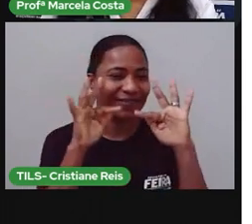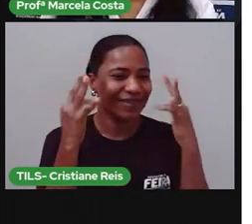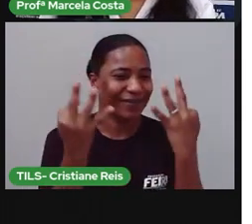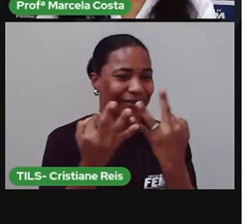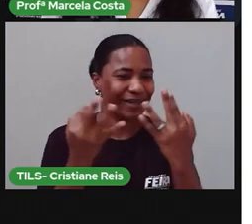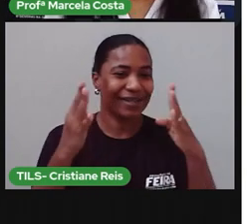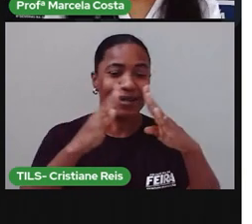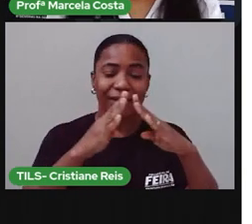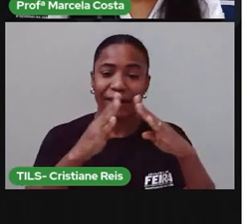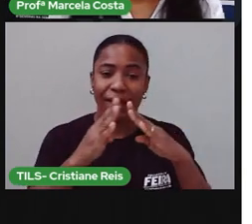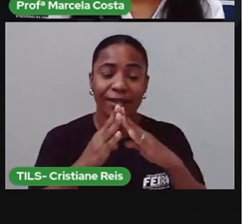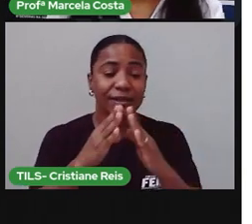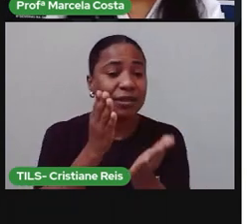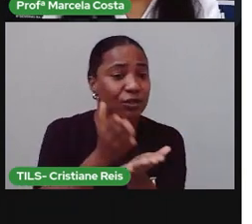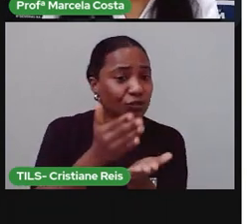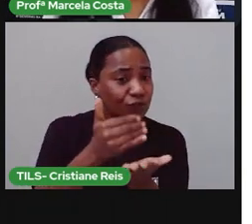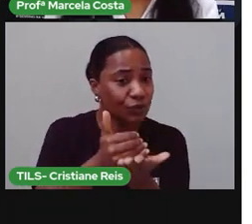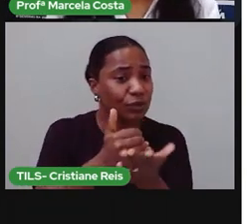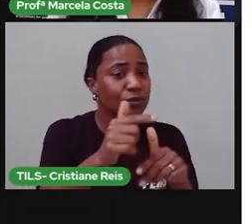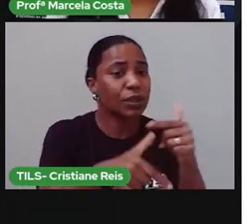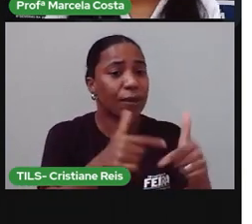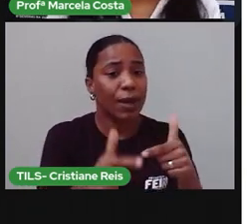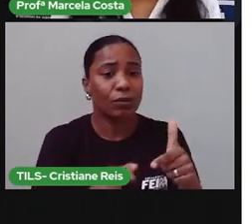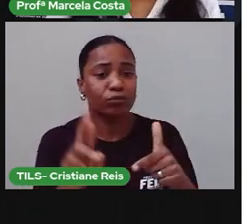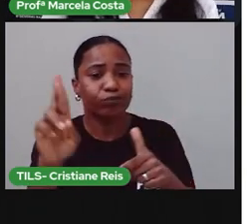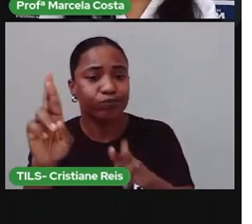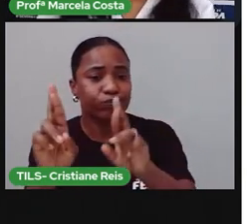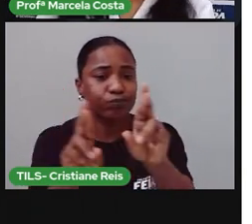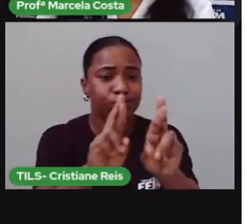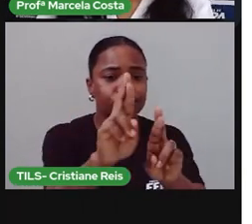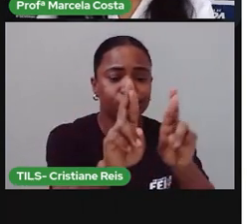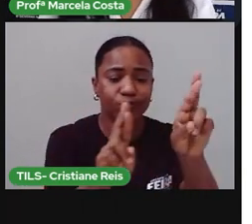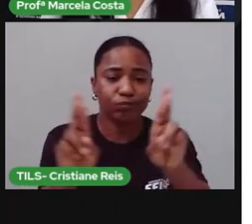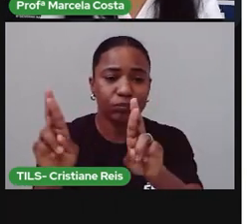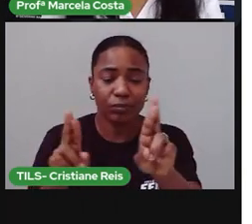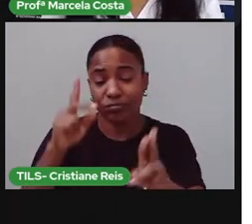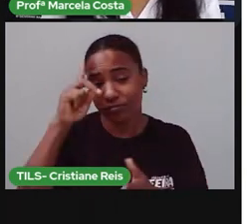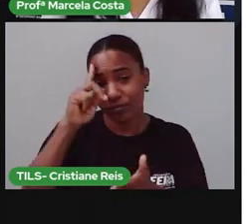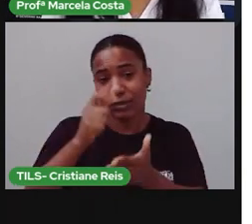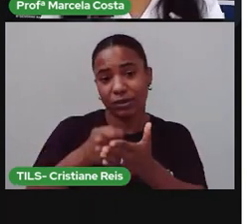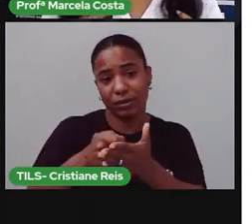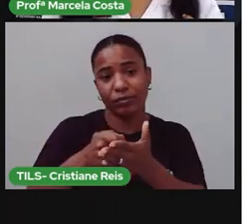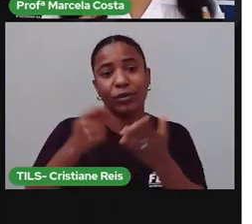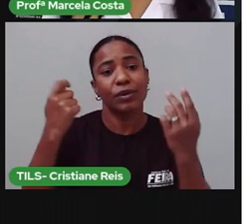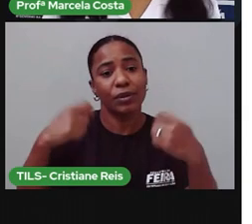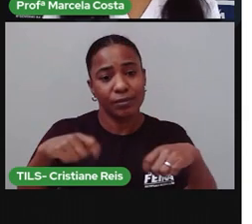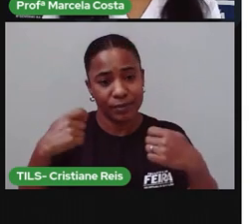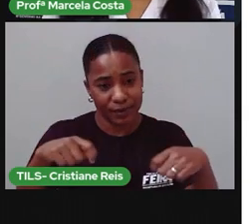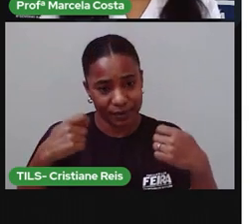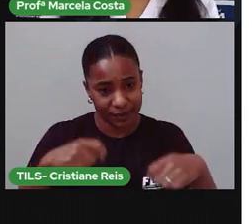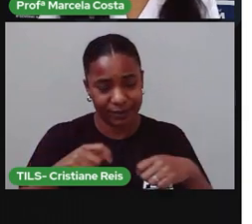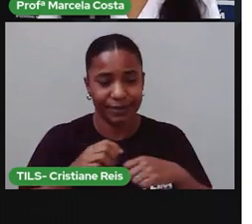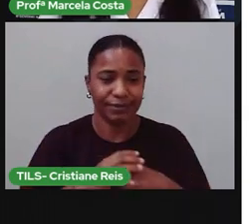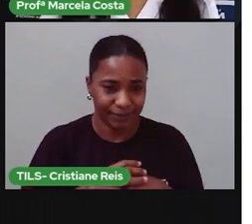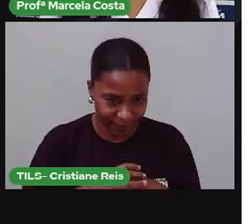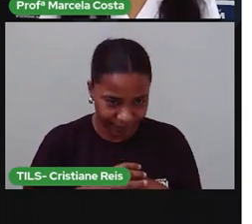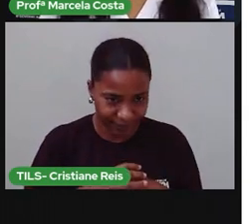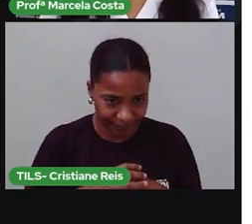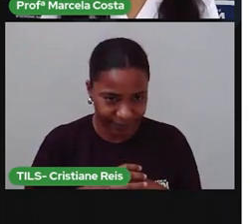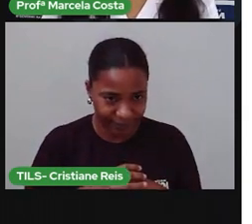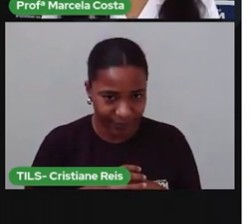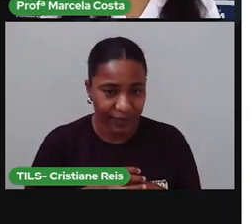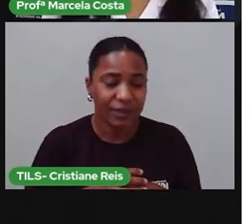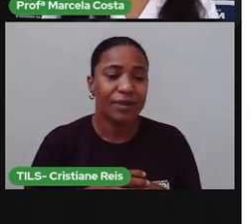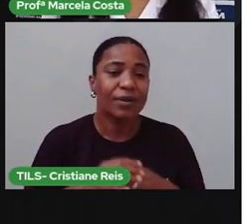bem dividido, qual é a tarefa, qual é a responsabilidade de cada um, para que haja harmonia no lar,